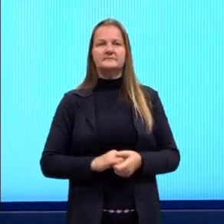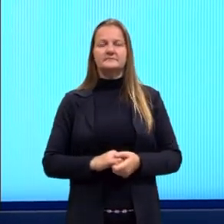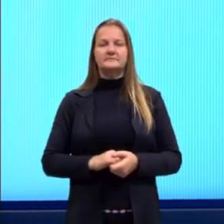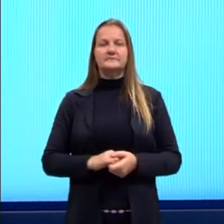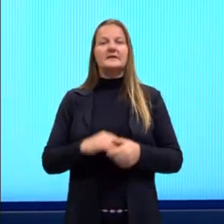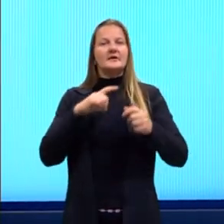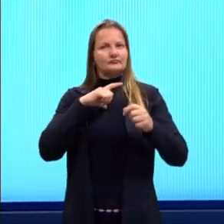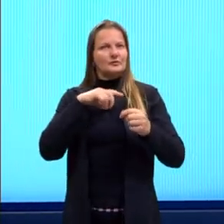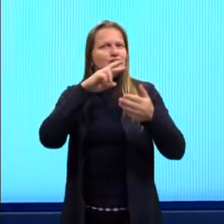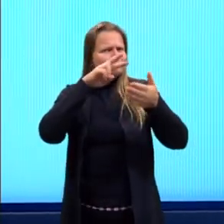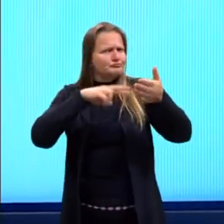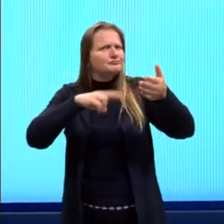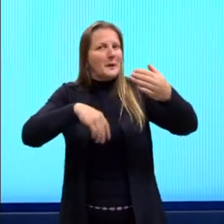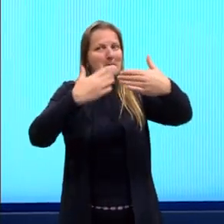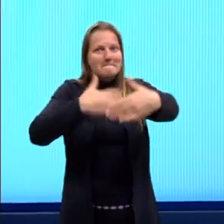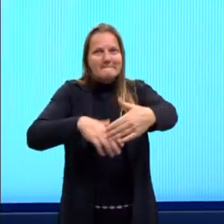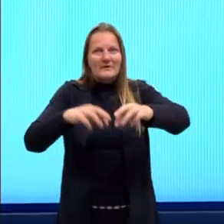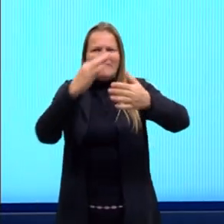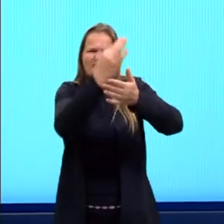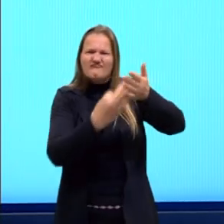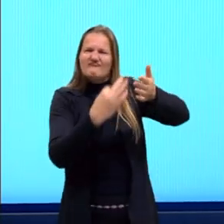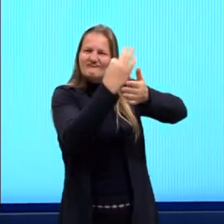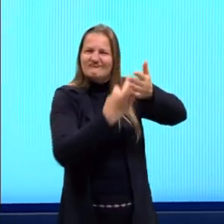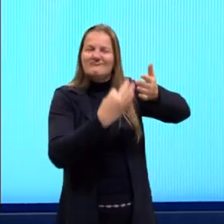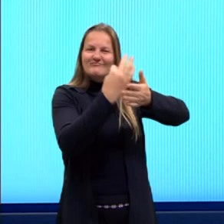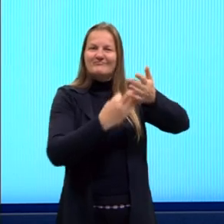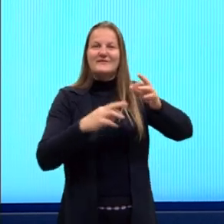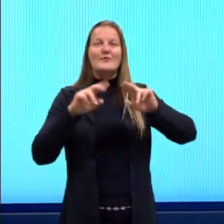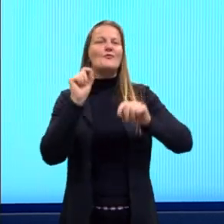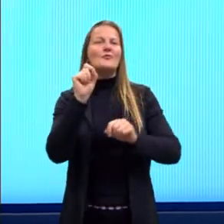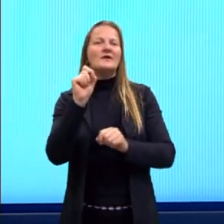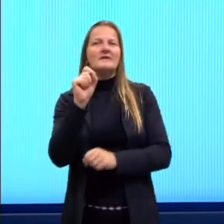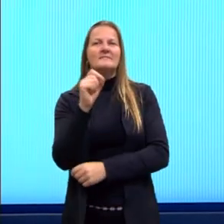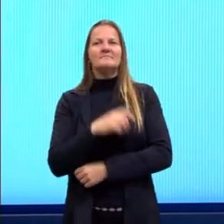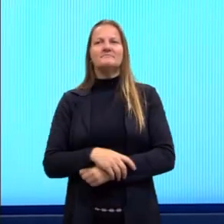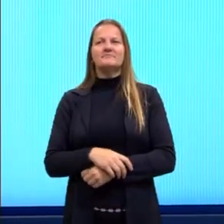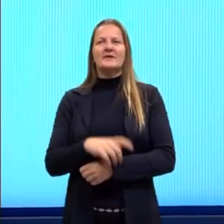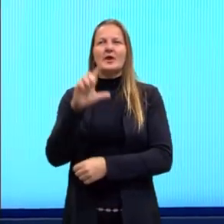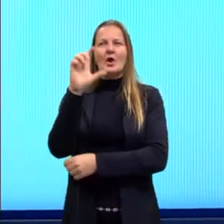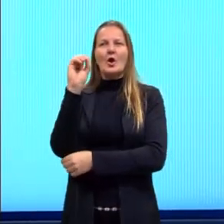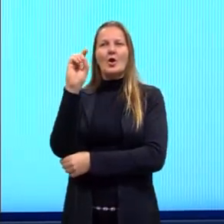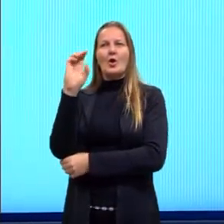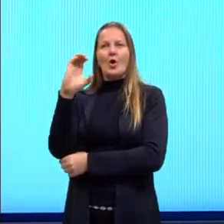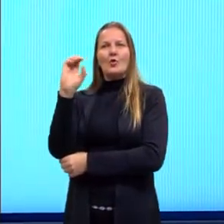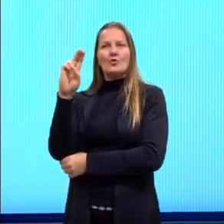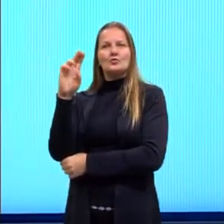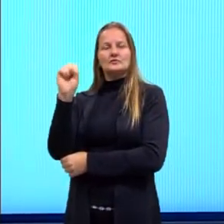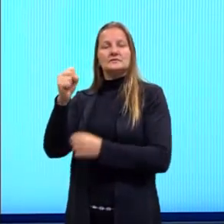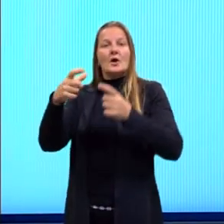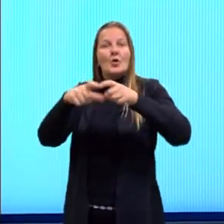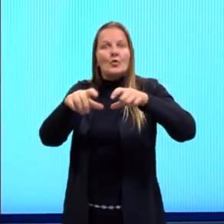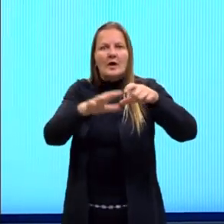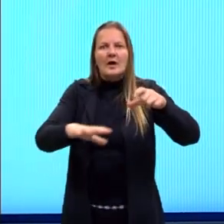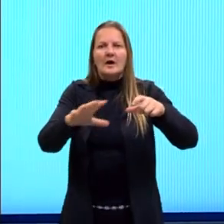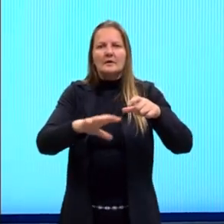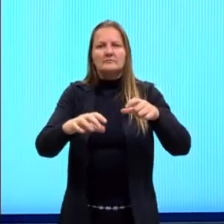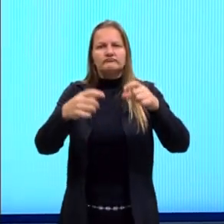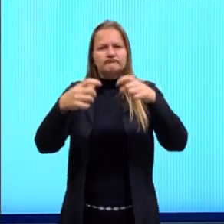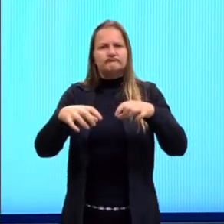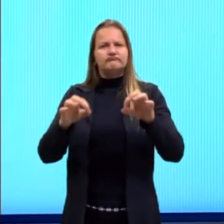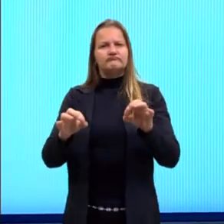e ler também em provas e em textos. E o que quer dizer locus? Locus é o local definido